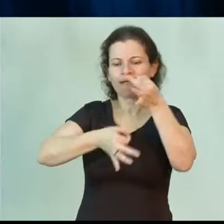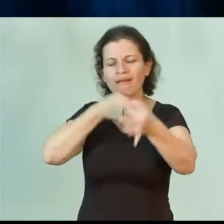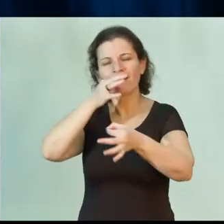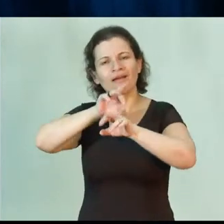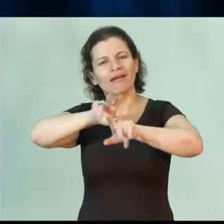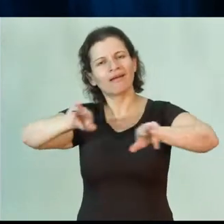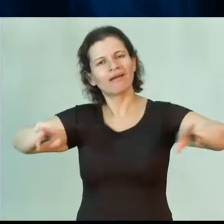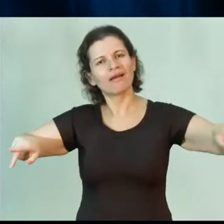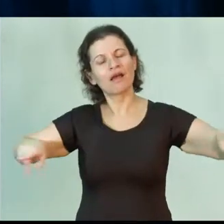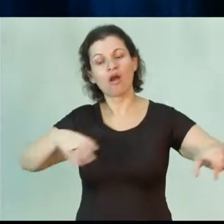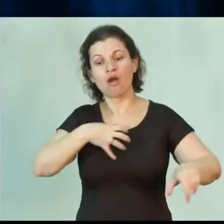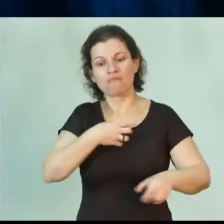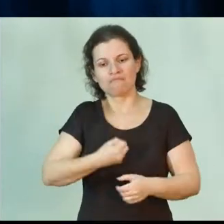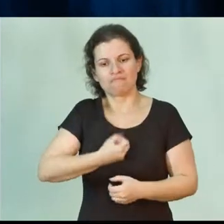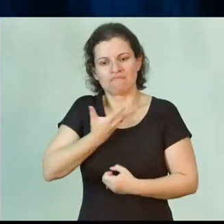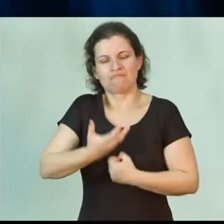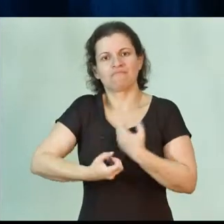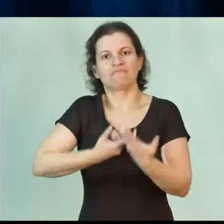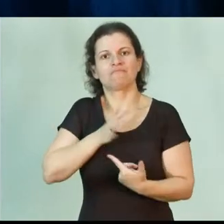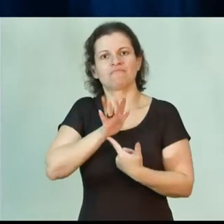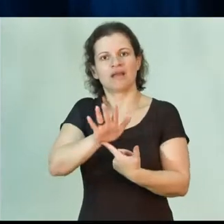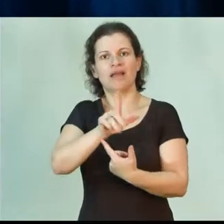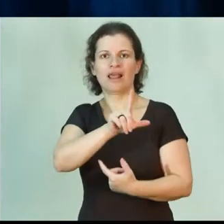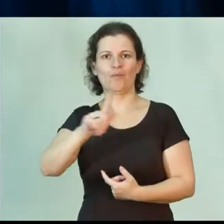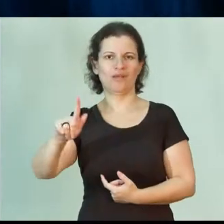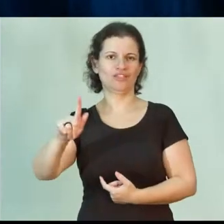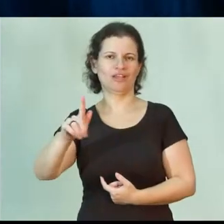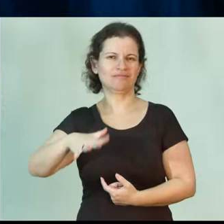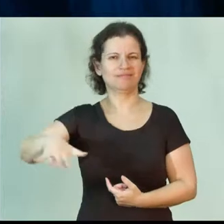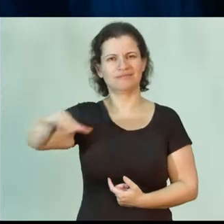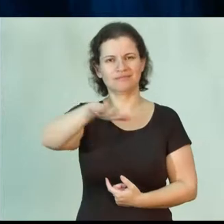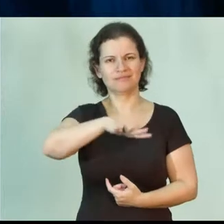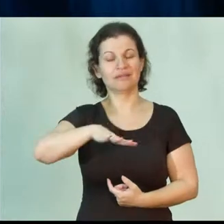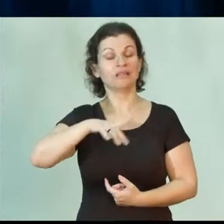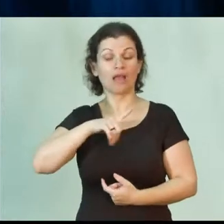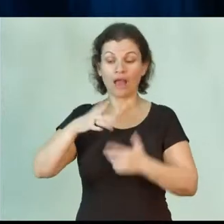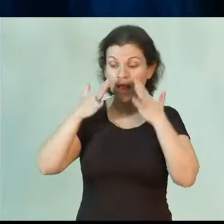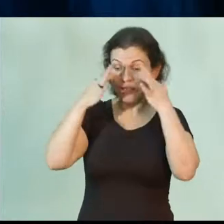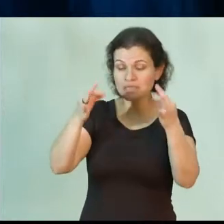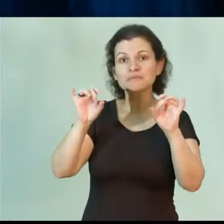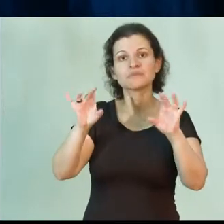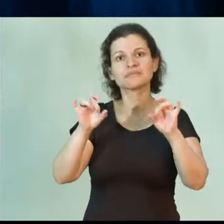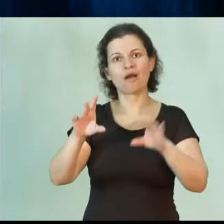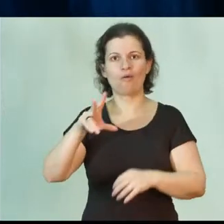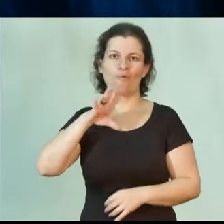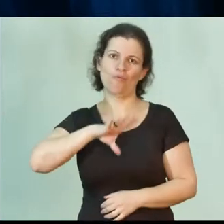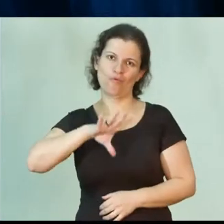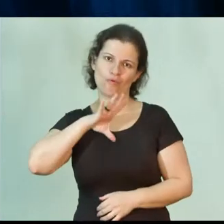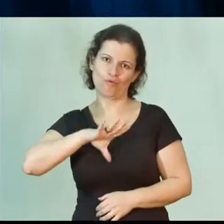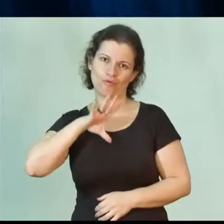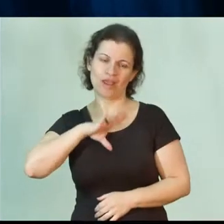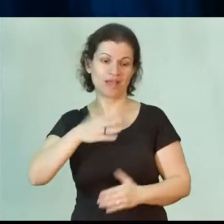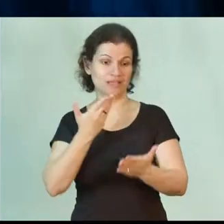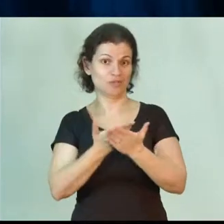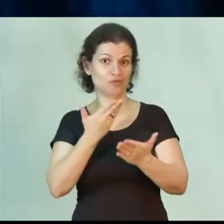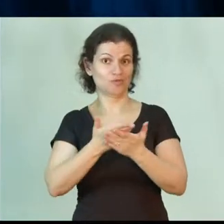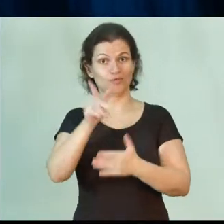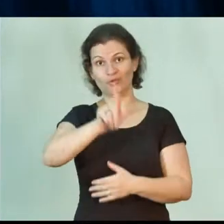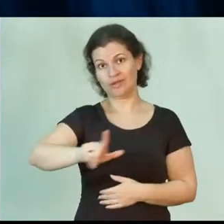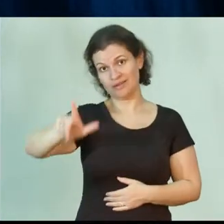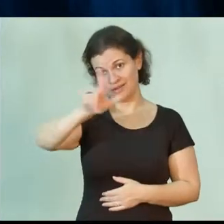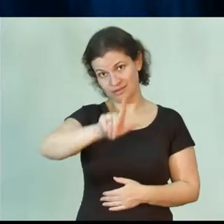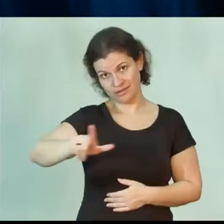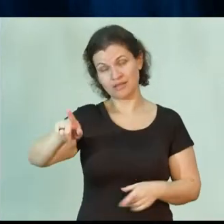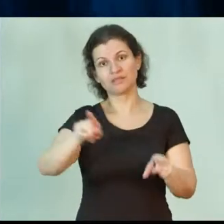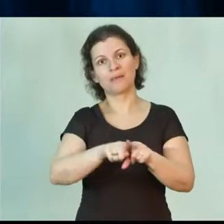as diversas manifestações das linguagens, com uma atenção especial para a língua portuguesa, o estudo da literatura